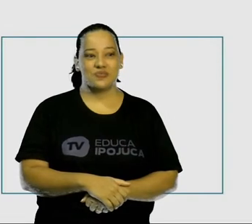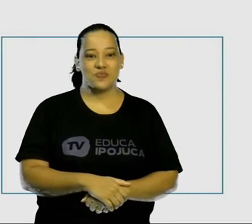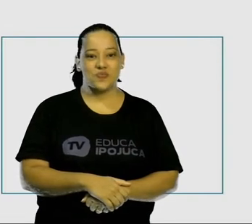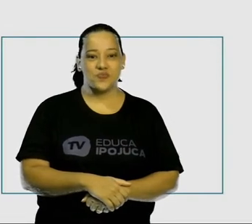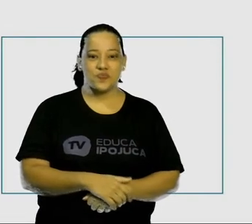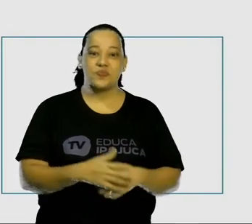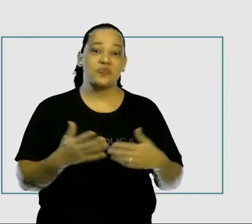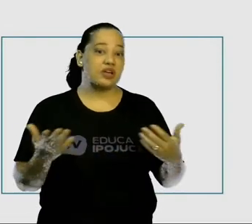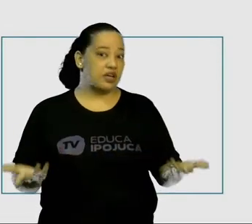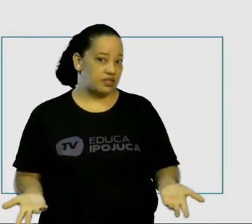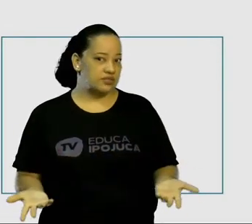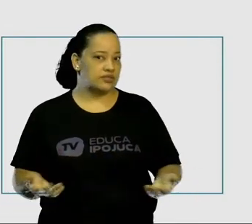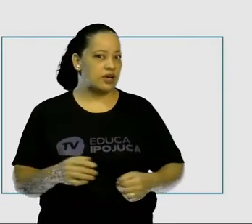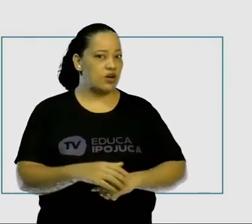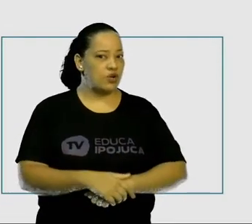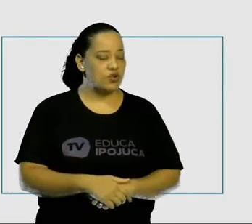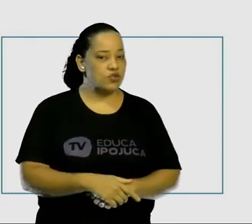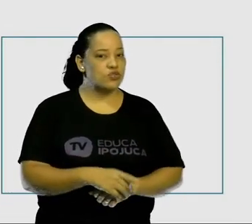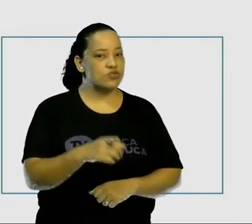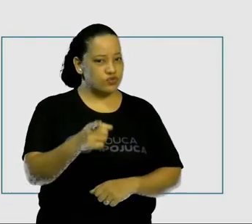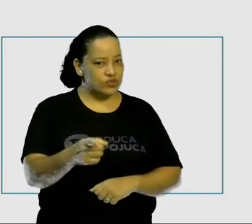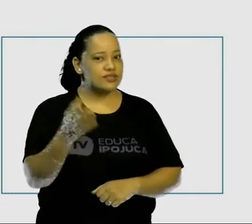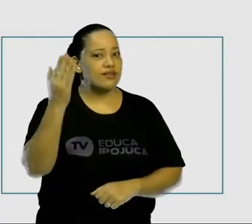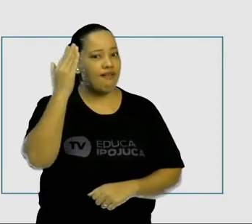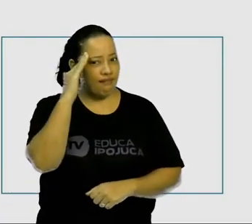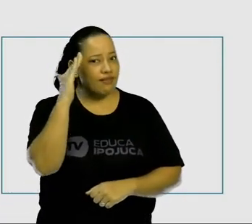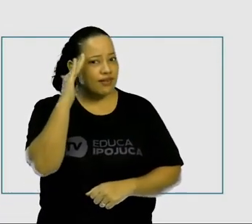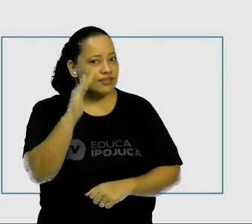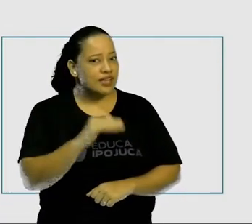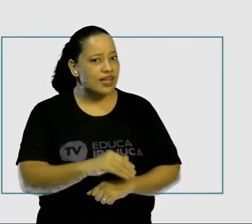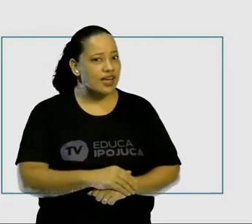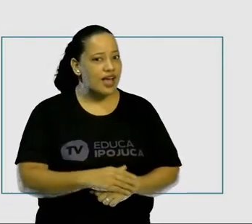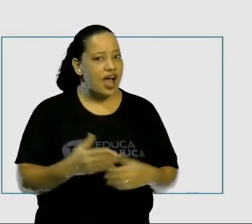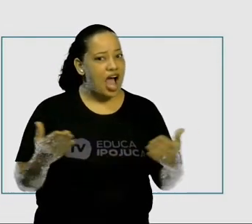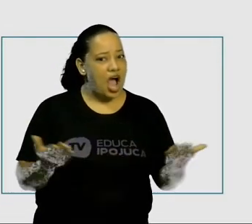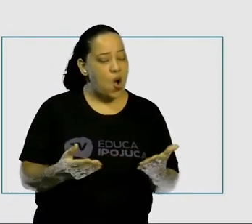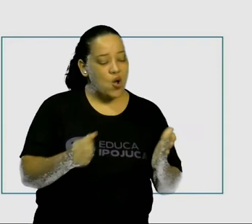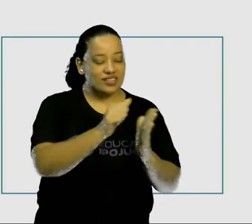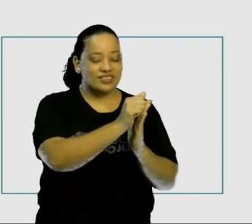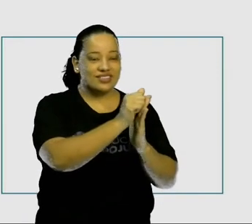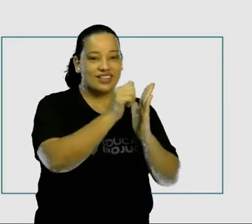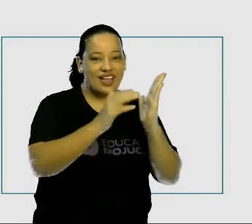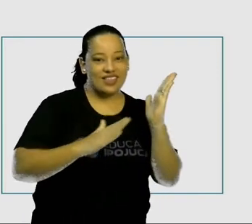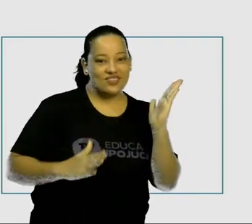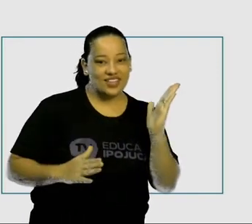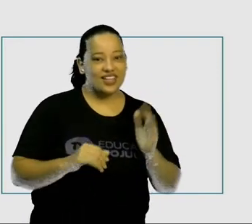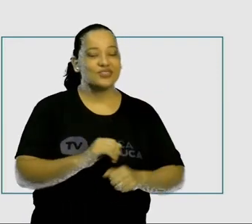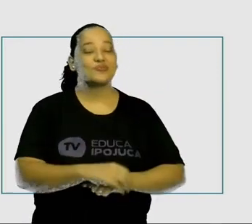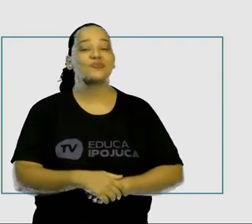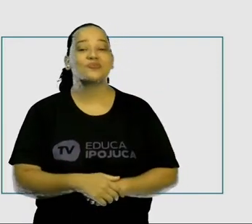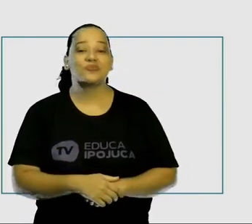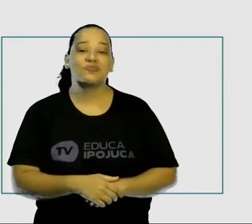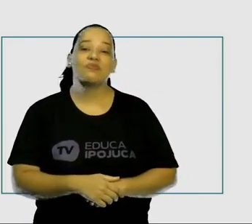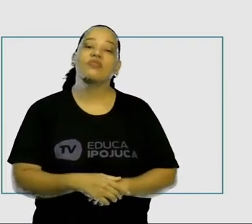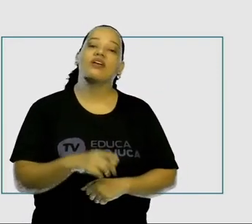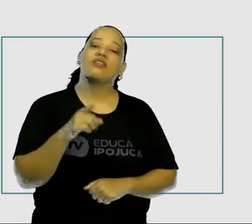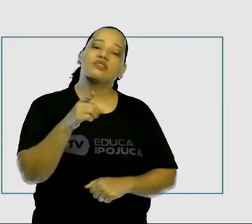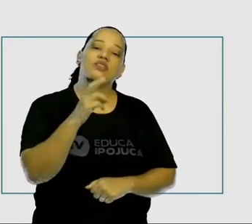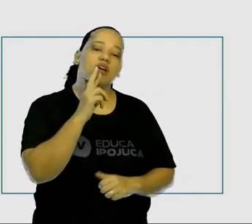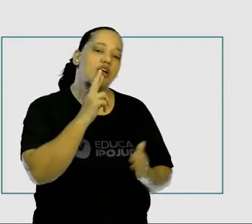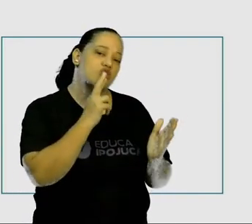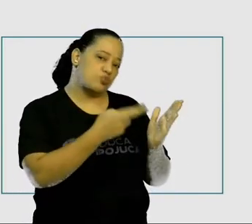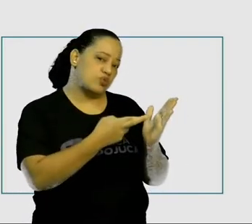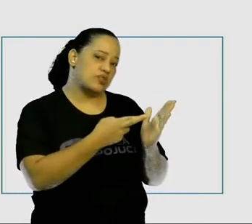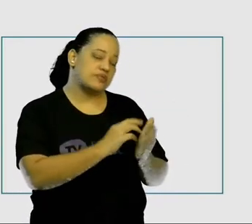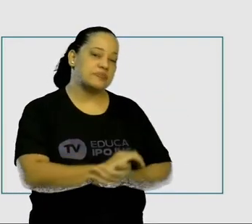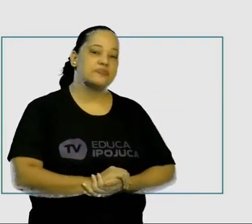E então, estão conseguindo acompanhar? Vamos passar para a atividade, então? Então, respondam aí no seu